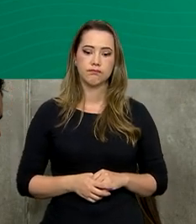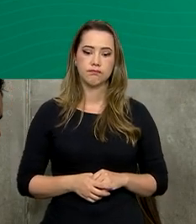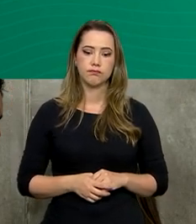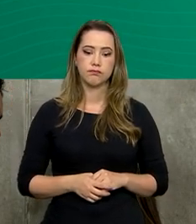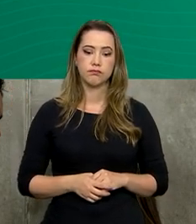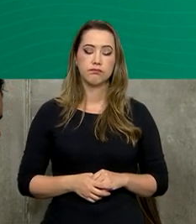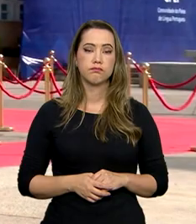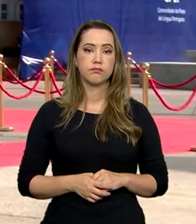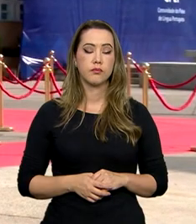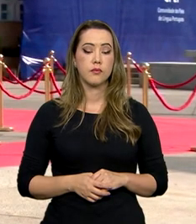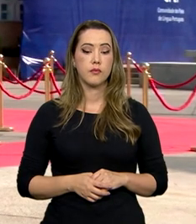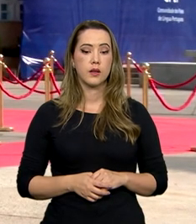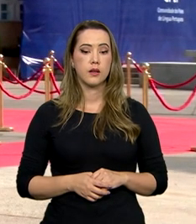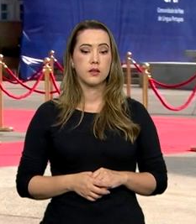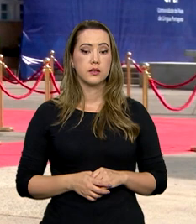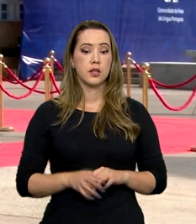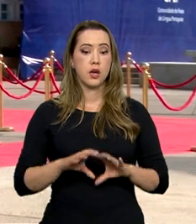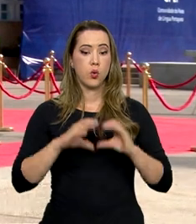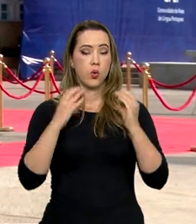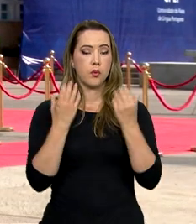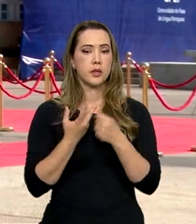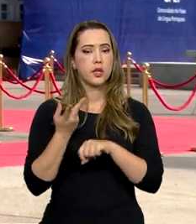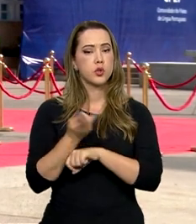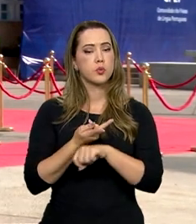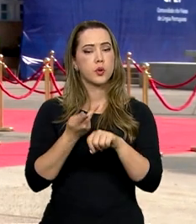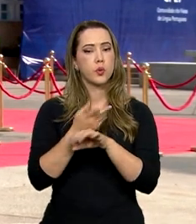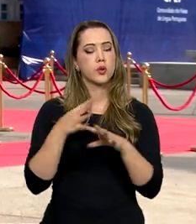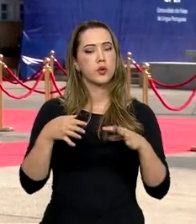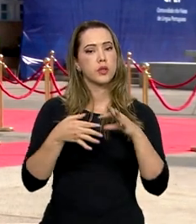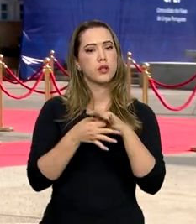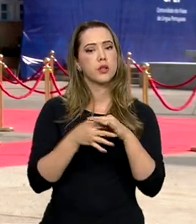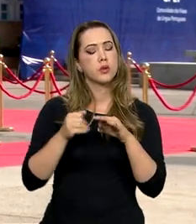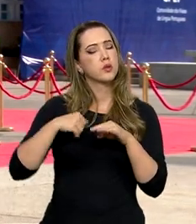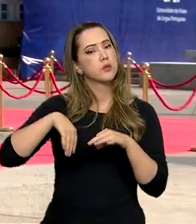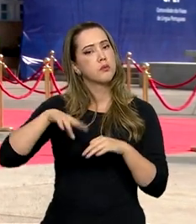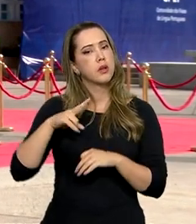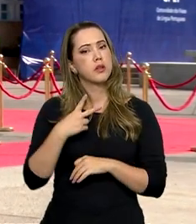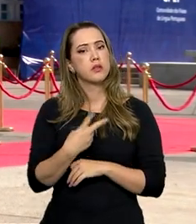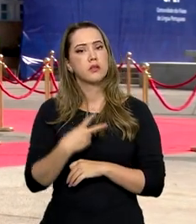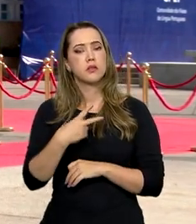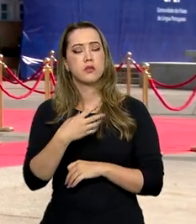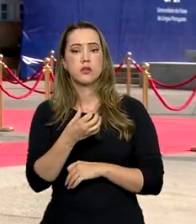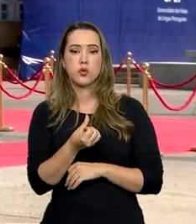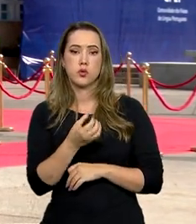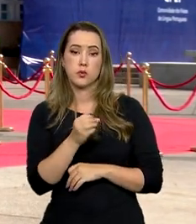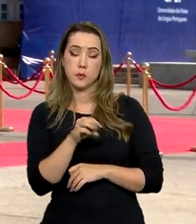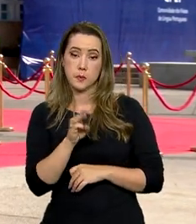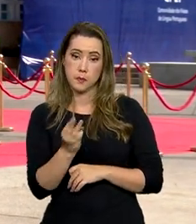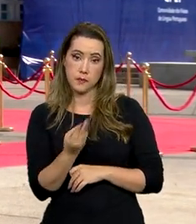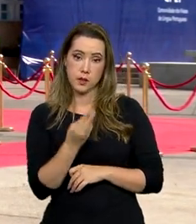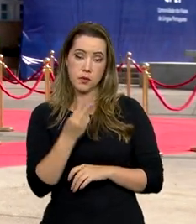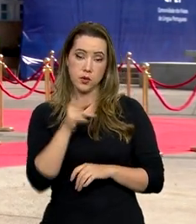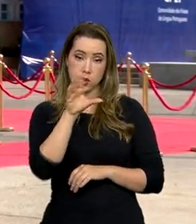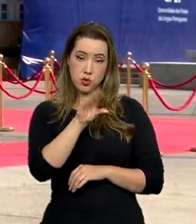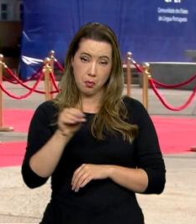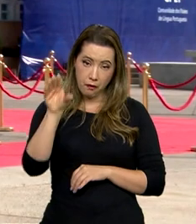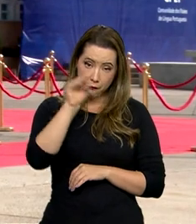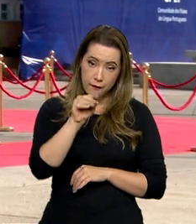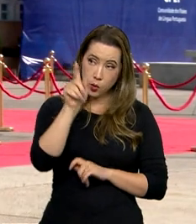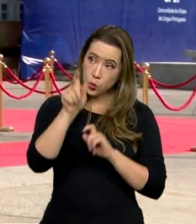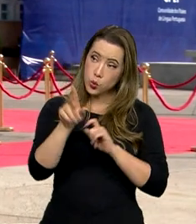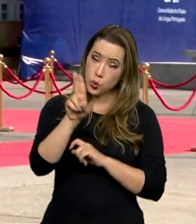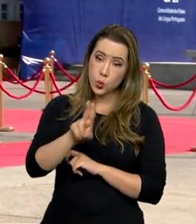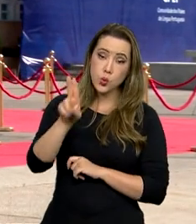Timor-Leste. A comunidade busca integrar os mais de 260 milhões de falantes da língua